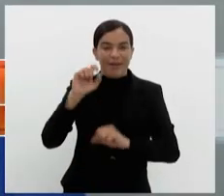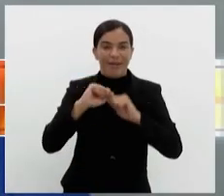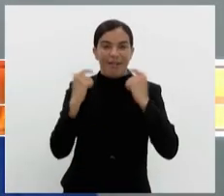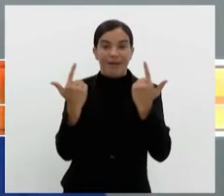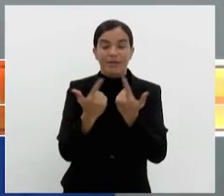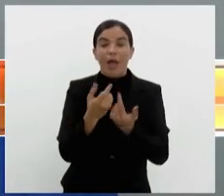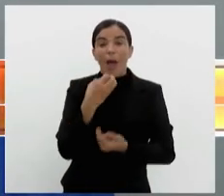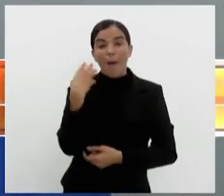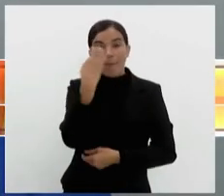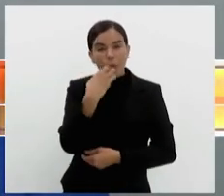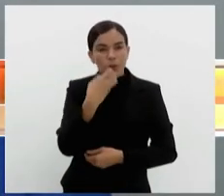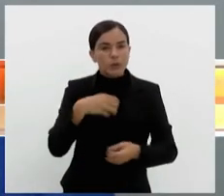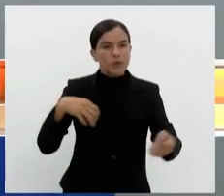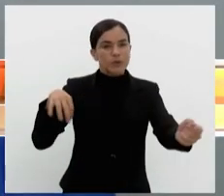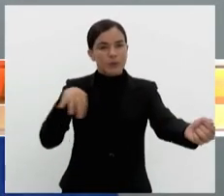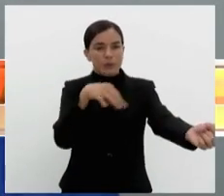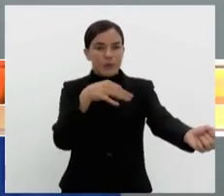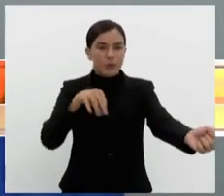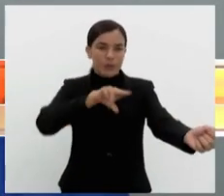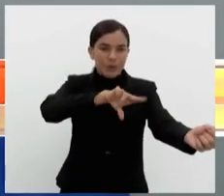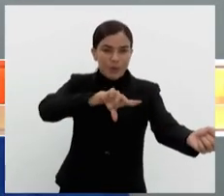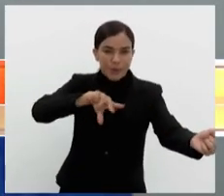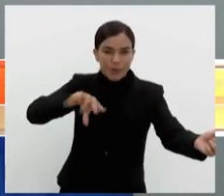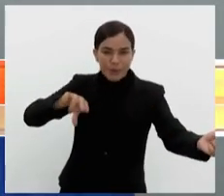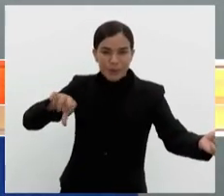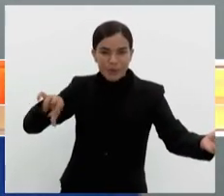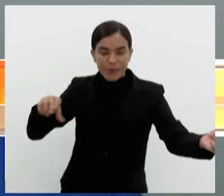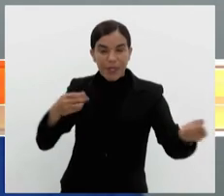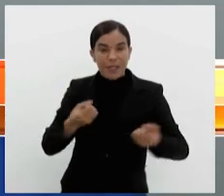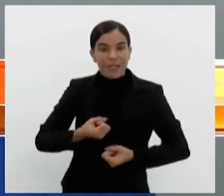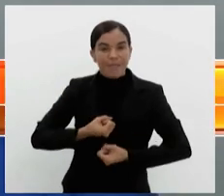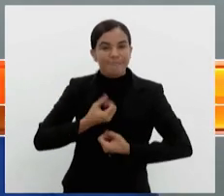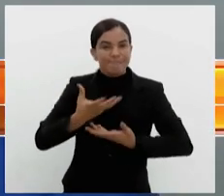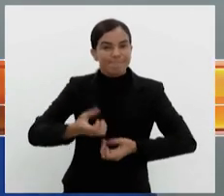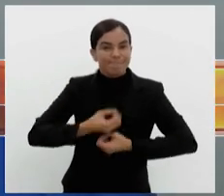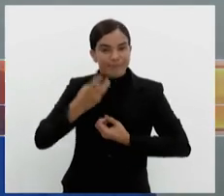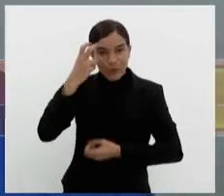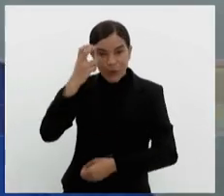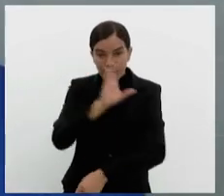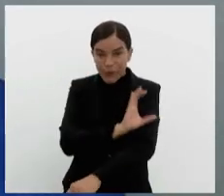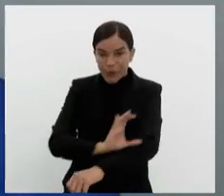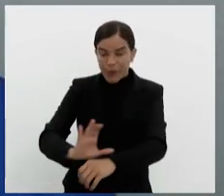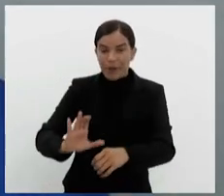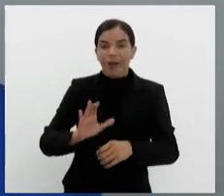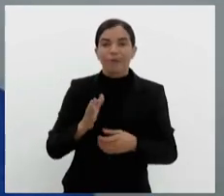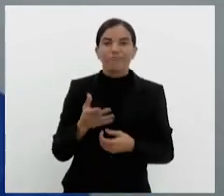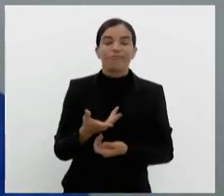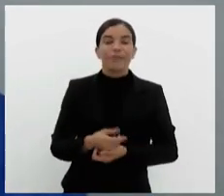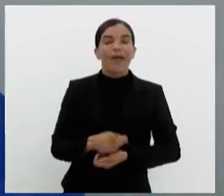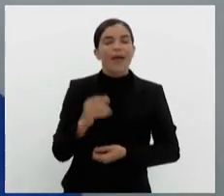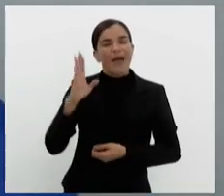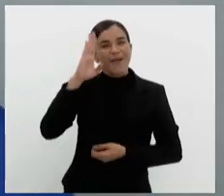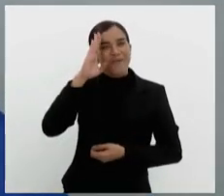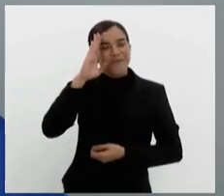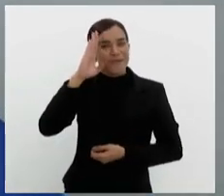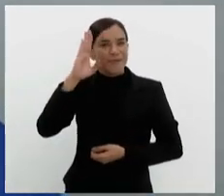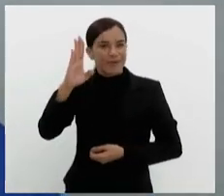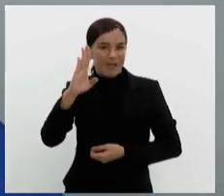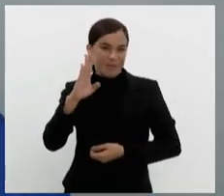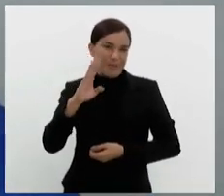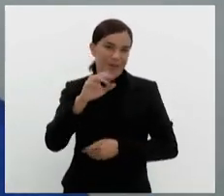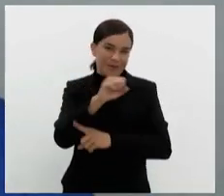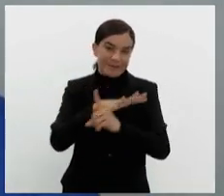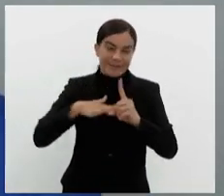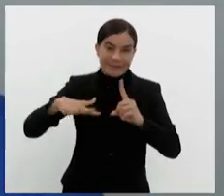de concerto, assim como diversas outras expressões culturais e artísticas, é fundamental em nossa